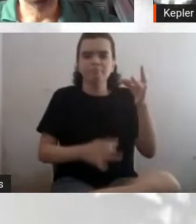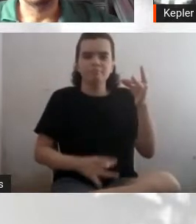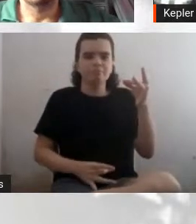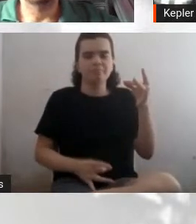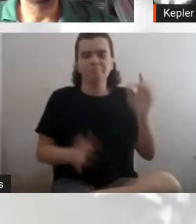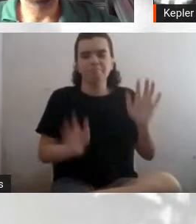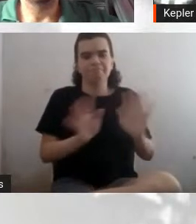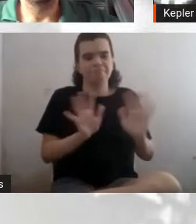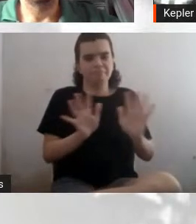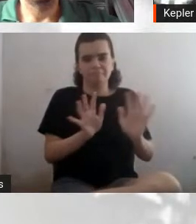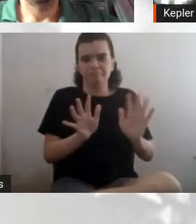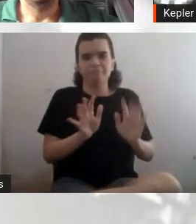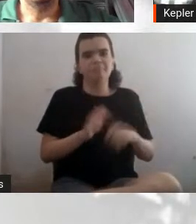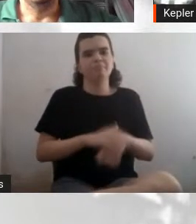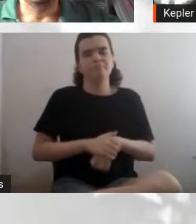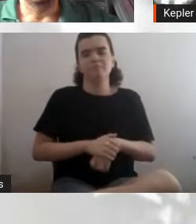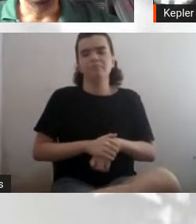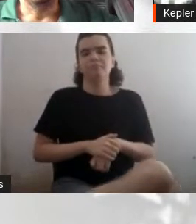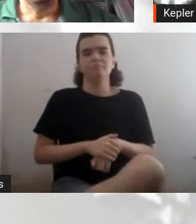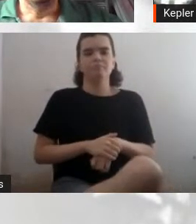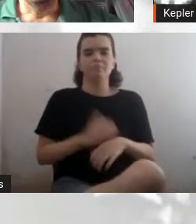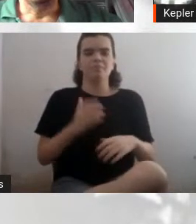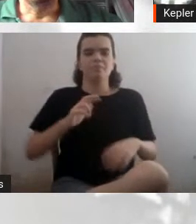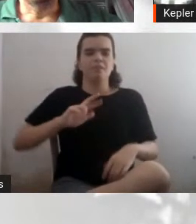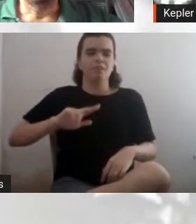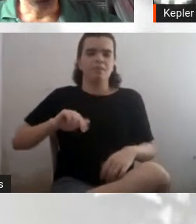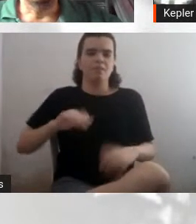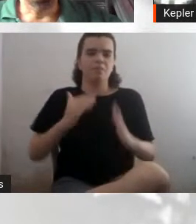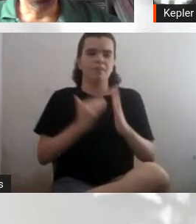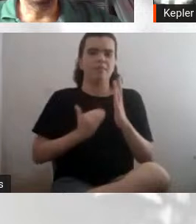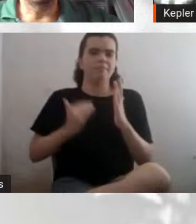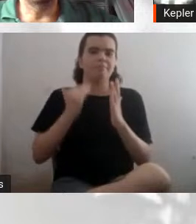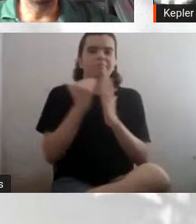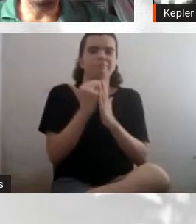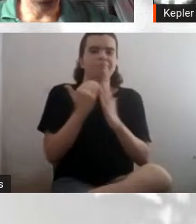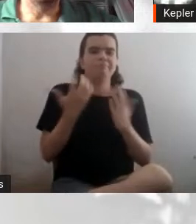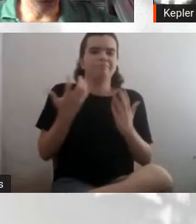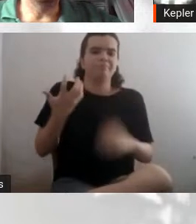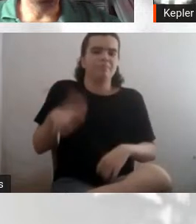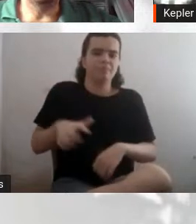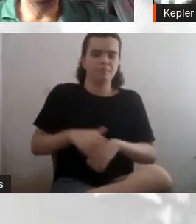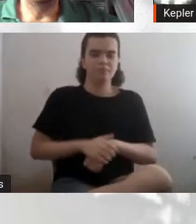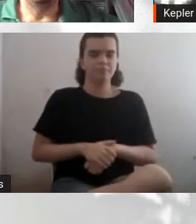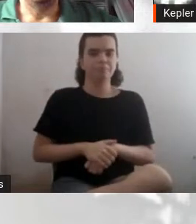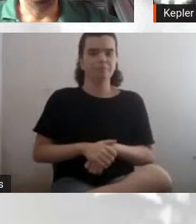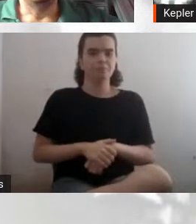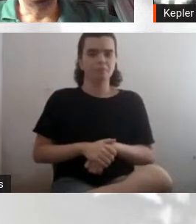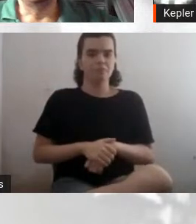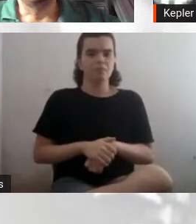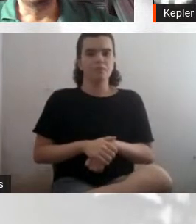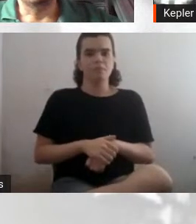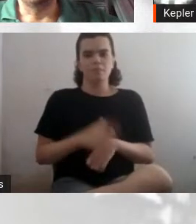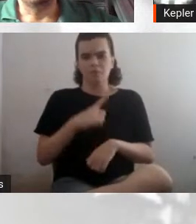tranquilo. Tem algumas perguntas para